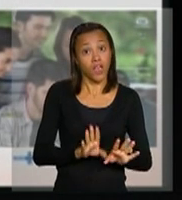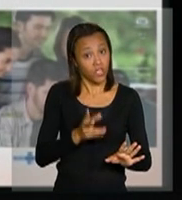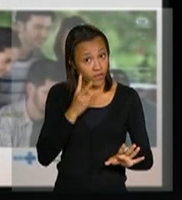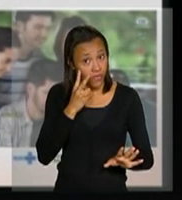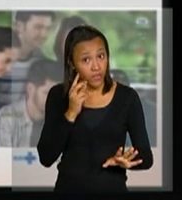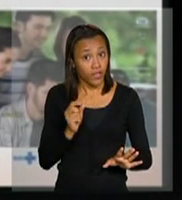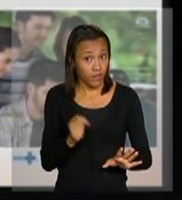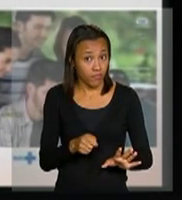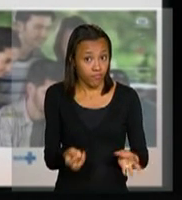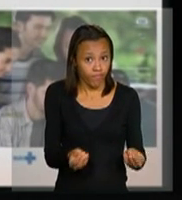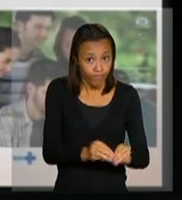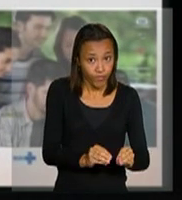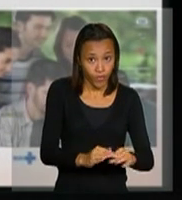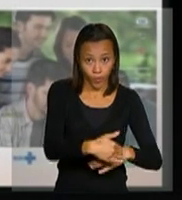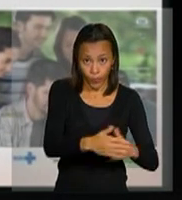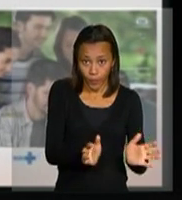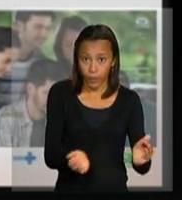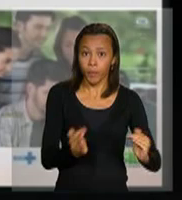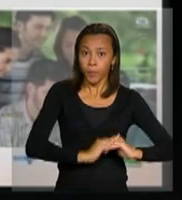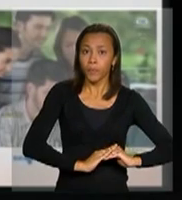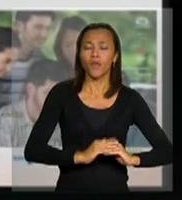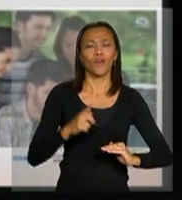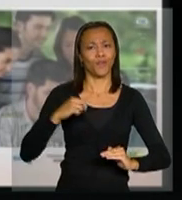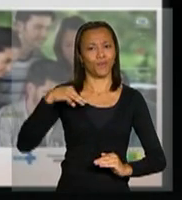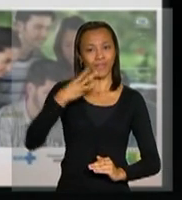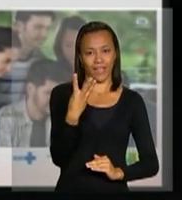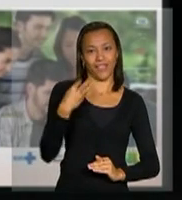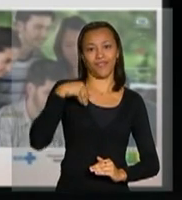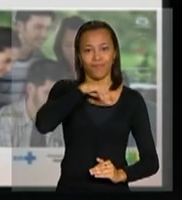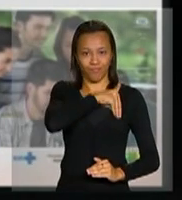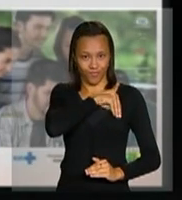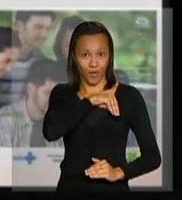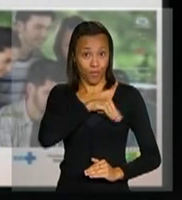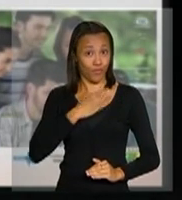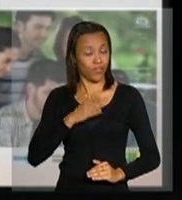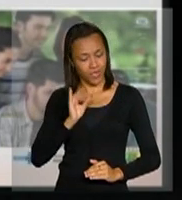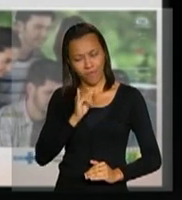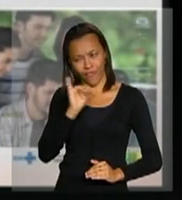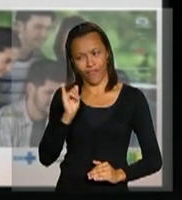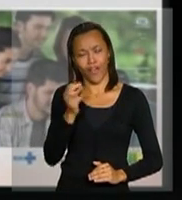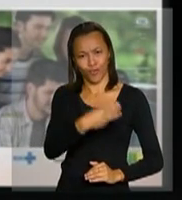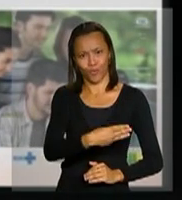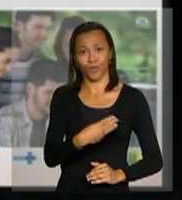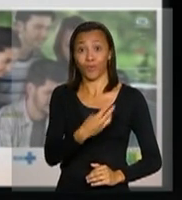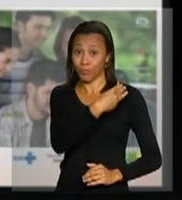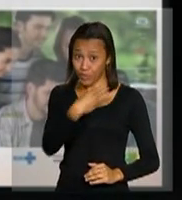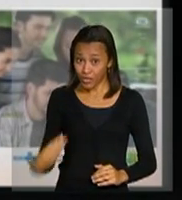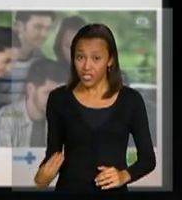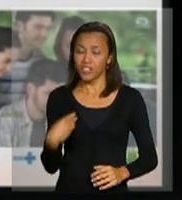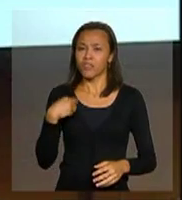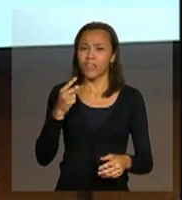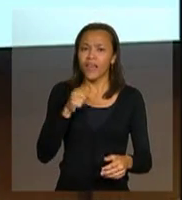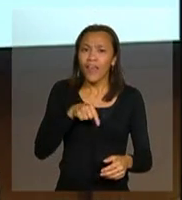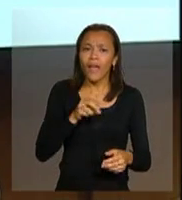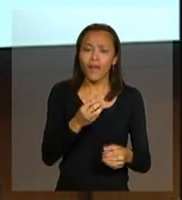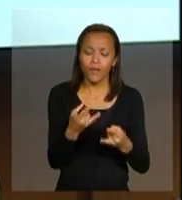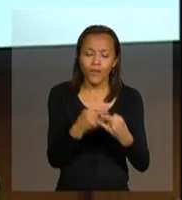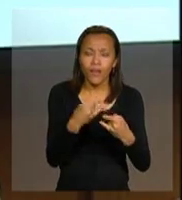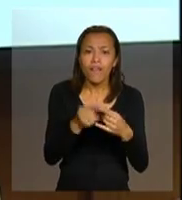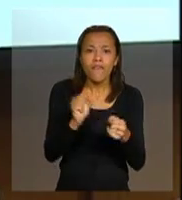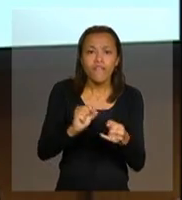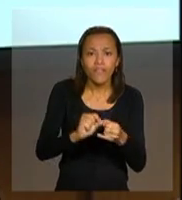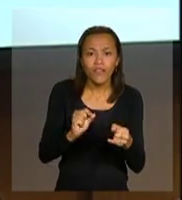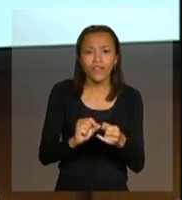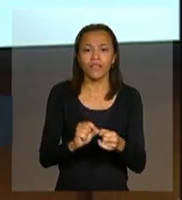colocado na maior parte deles, aquele que eu sempre tenho pelo menos três no meu bolso, eu sempre falo isso com o ministro e com o Jabas, que é aquele fabricado no